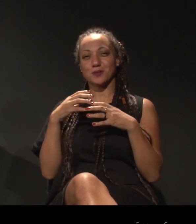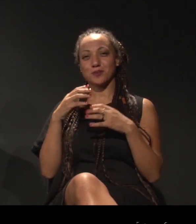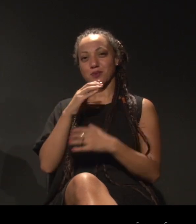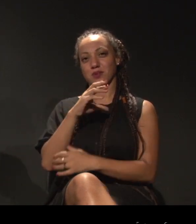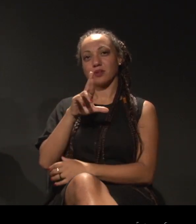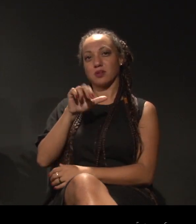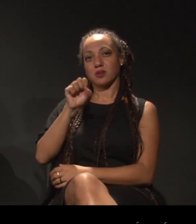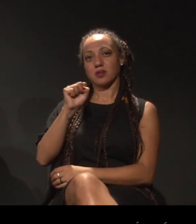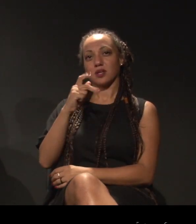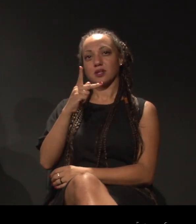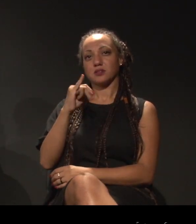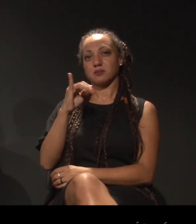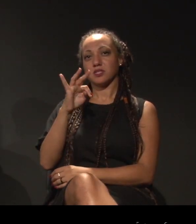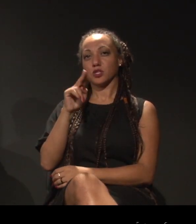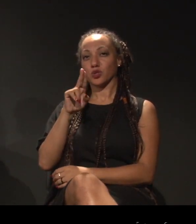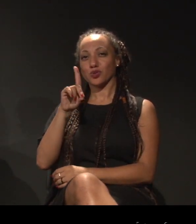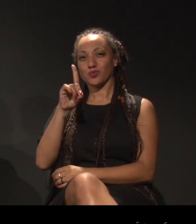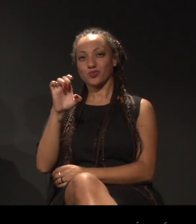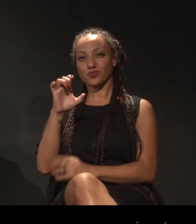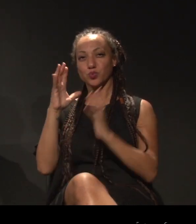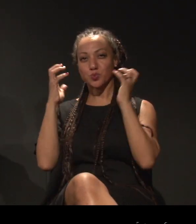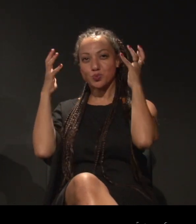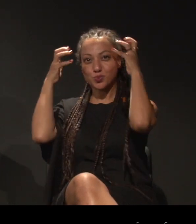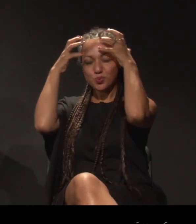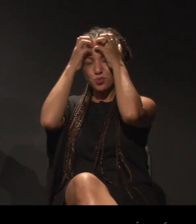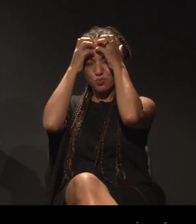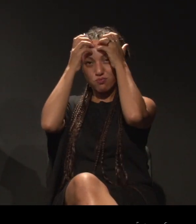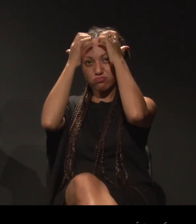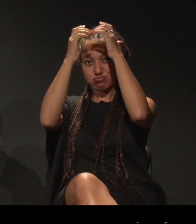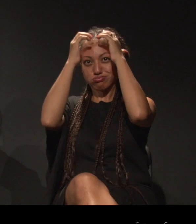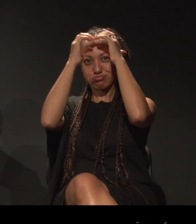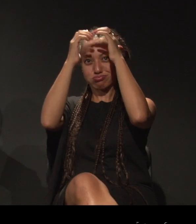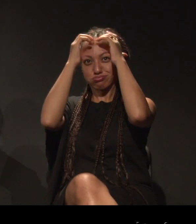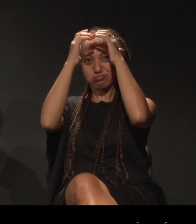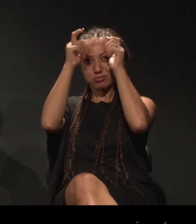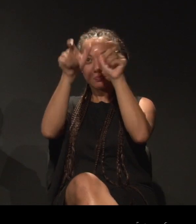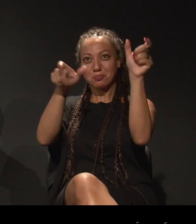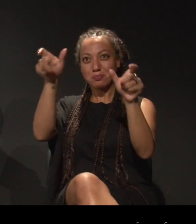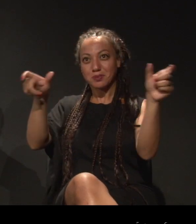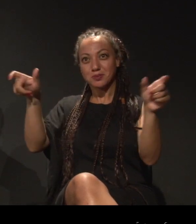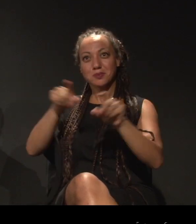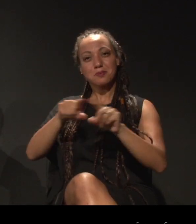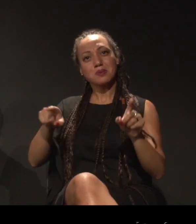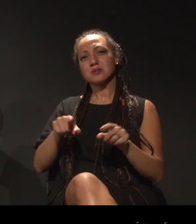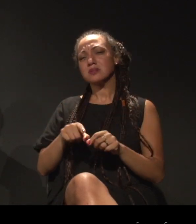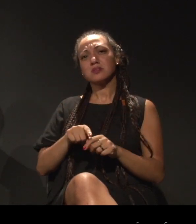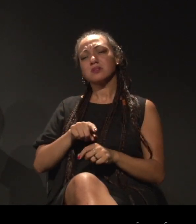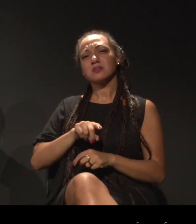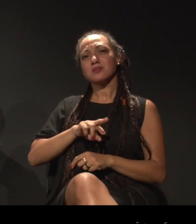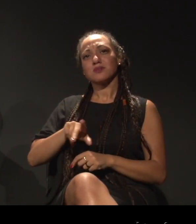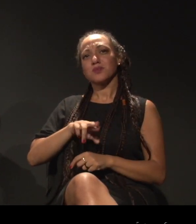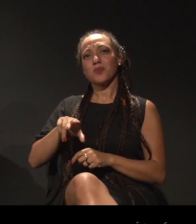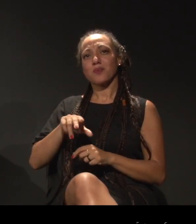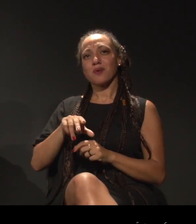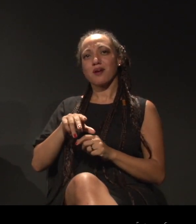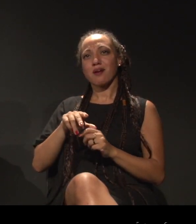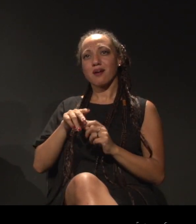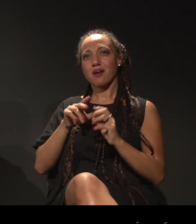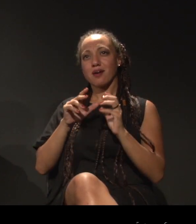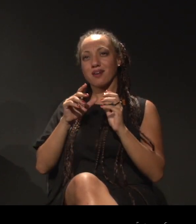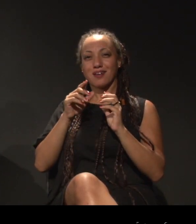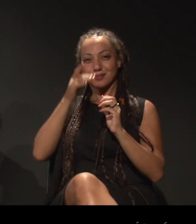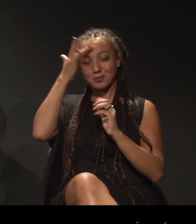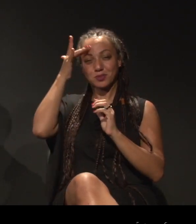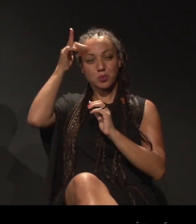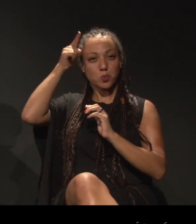espalhando na cabeça de muita gente, mas não é essa crespitude que está encaracolando os cabelos